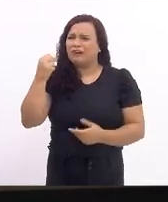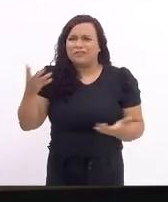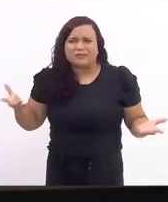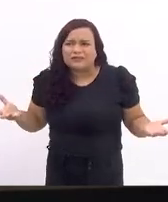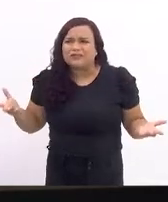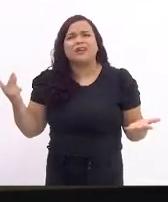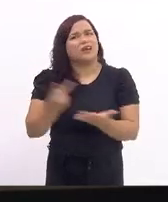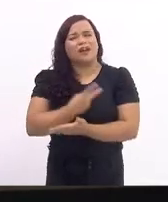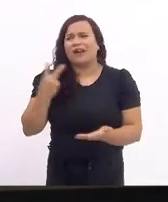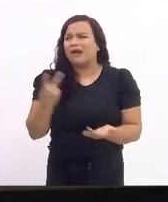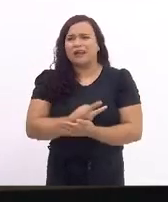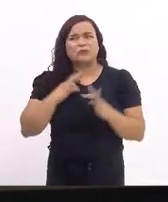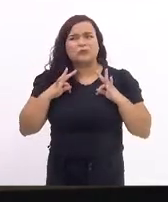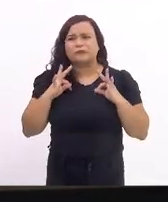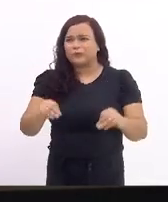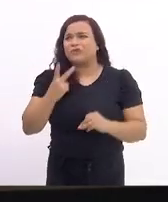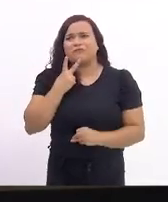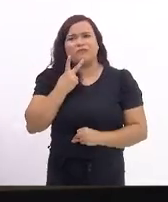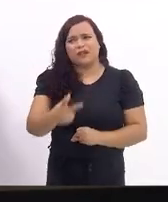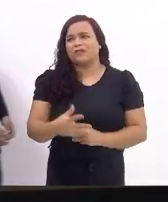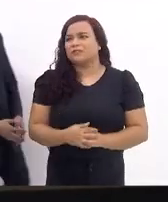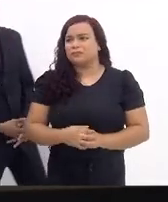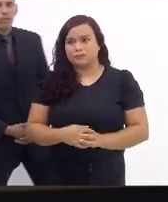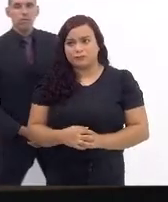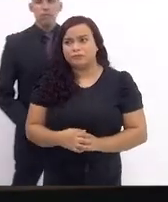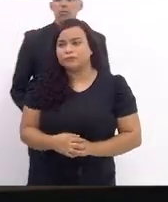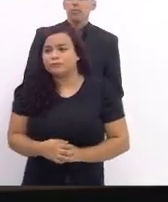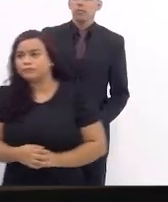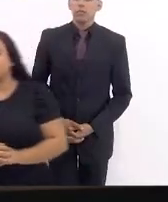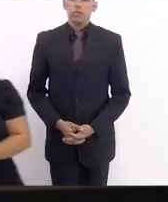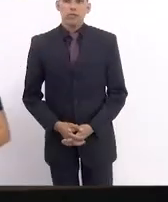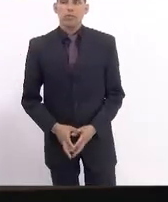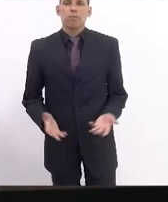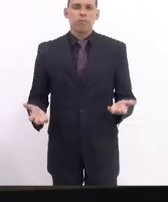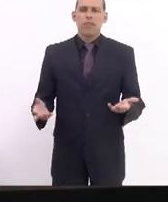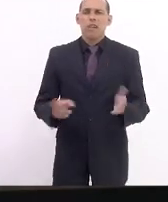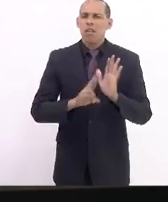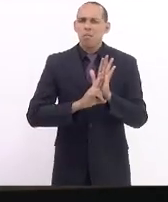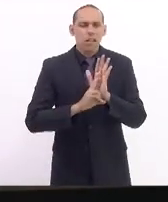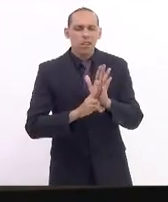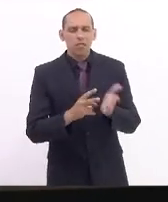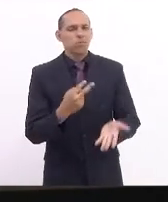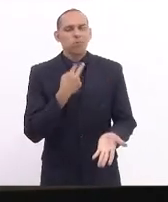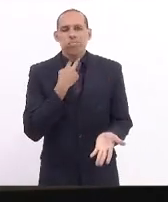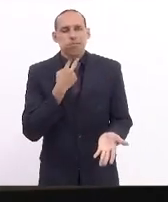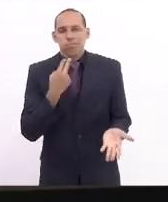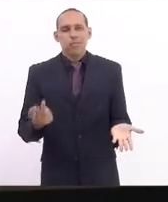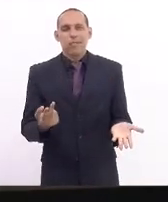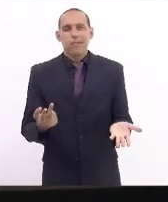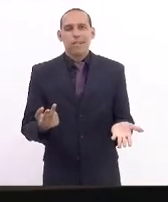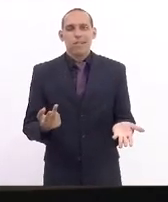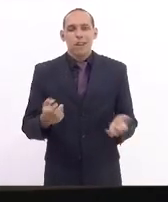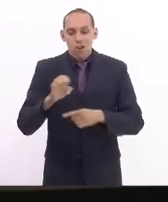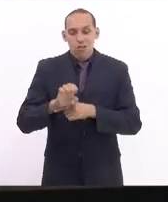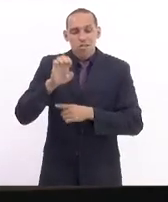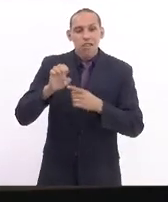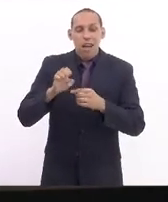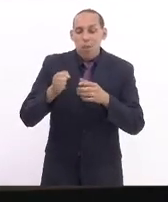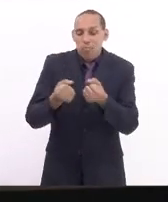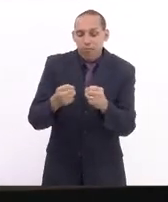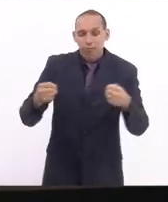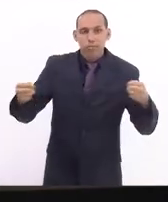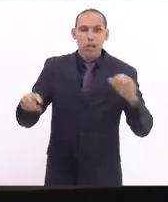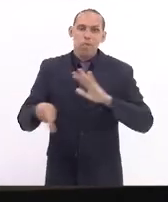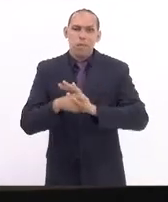os sentidos e, de fato, não tem mais que estar representando um dos maiores estados também do Brasil,